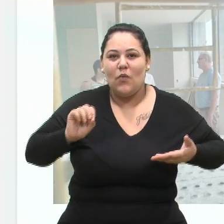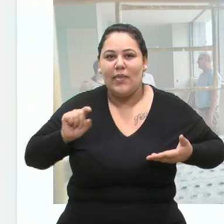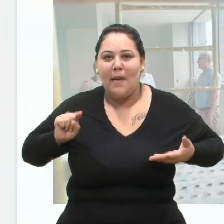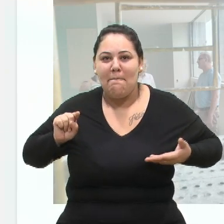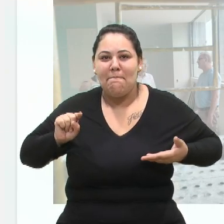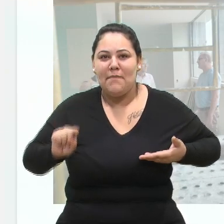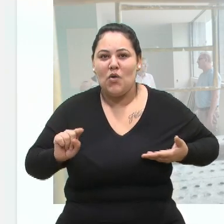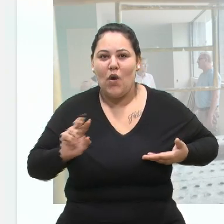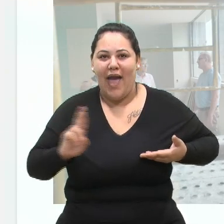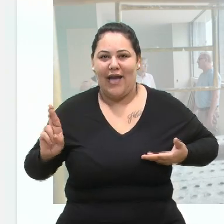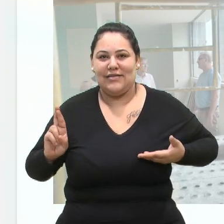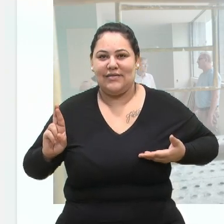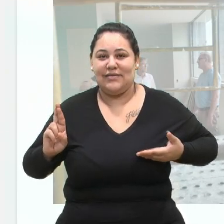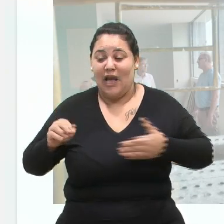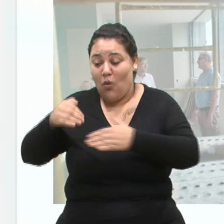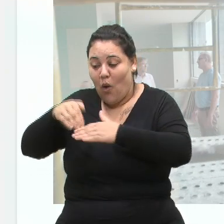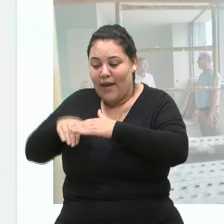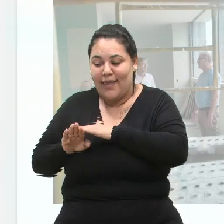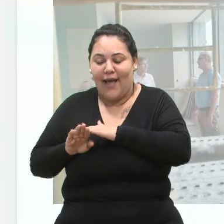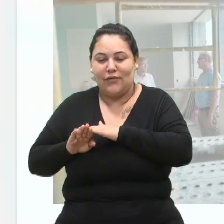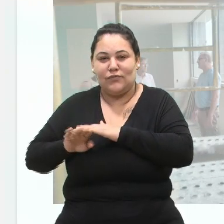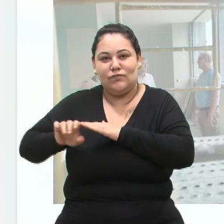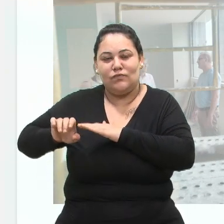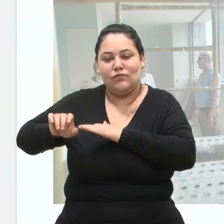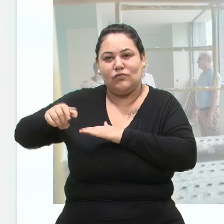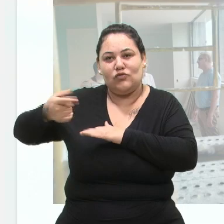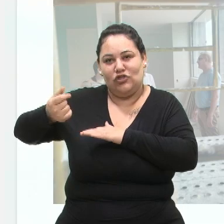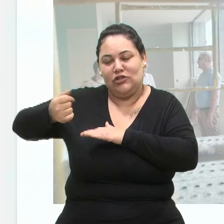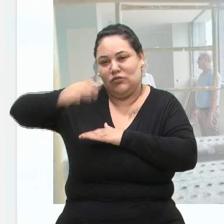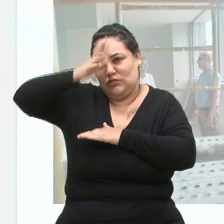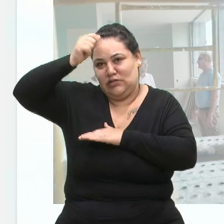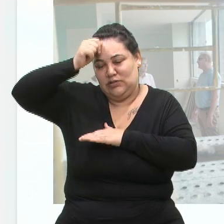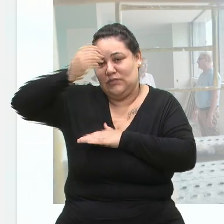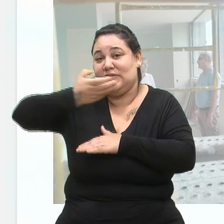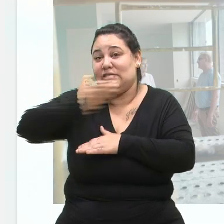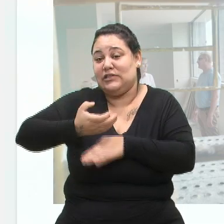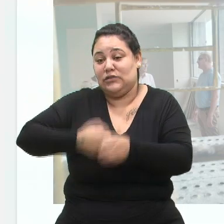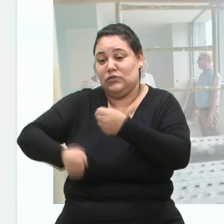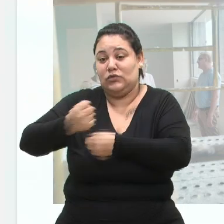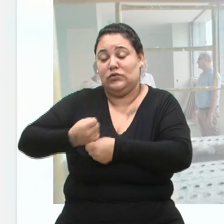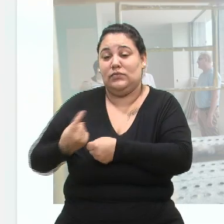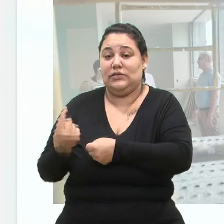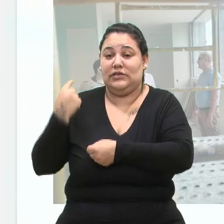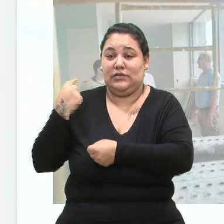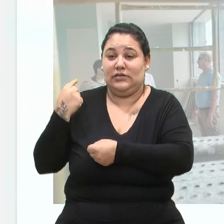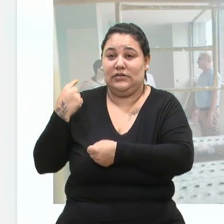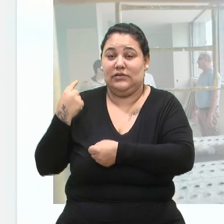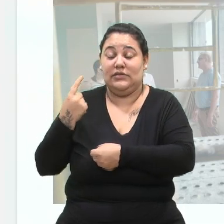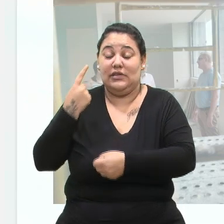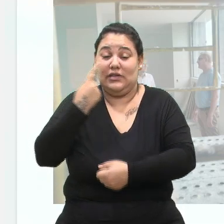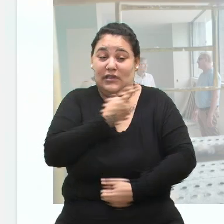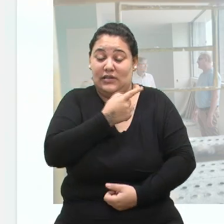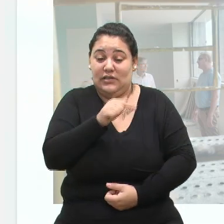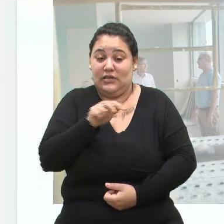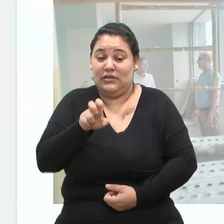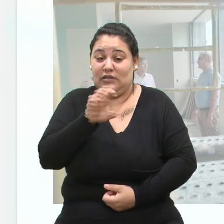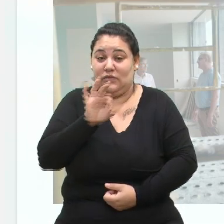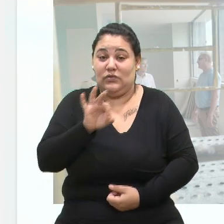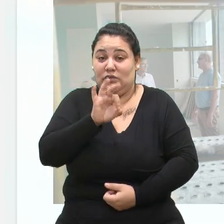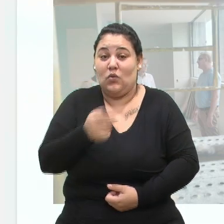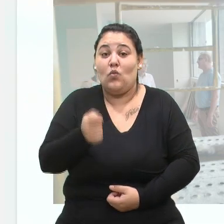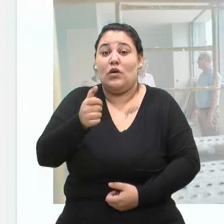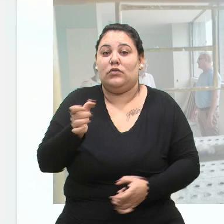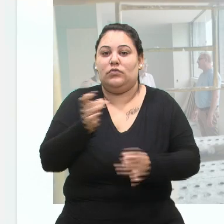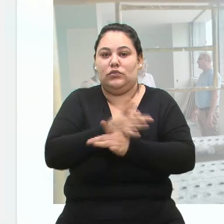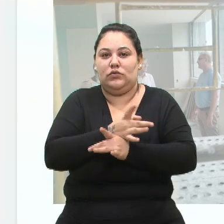cofres do município desde dezembro do ano passado. Este local está 75% pronto. Eu quero que vocês observem